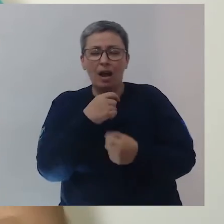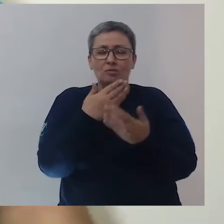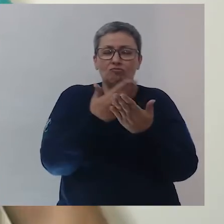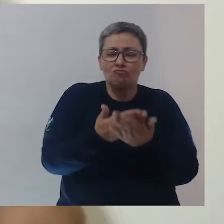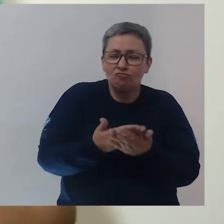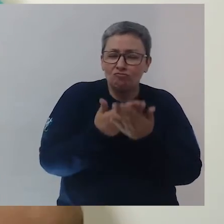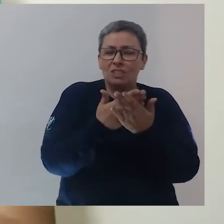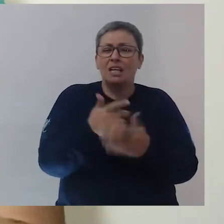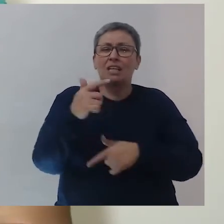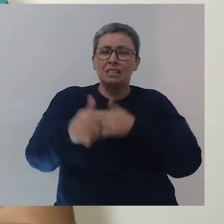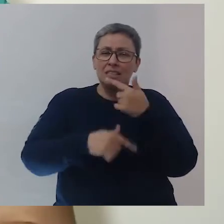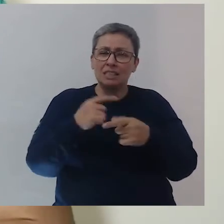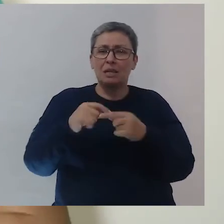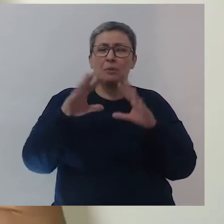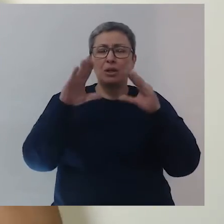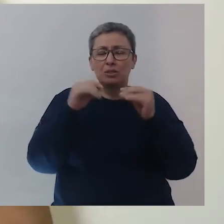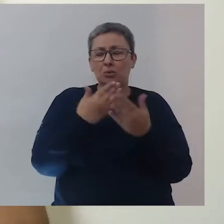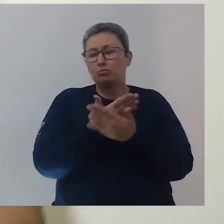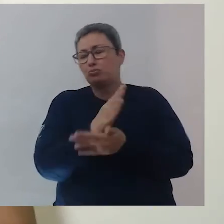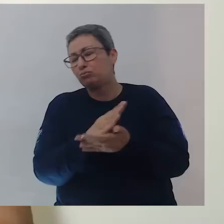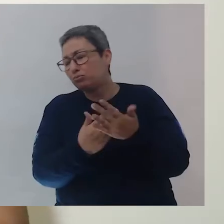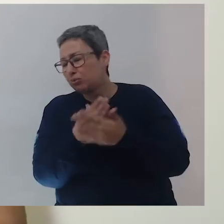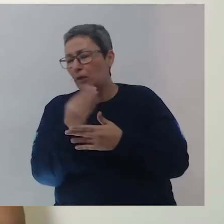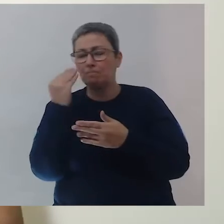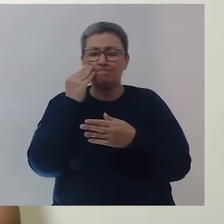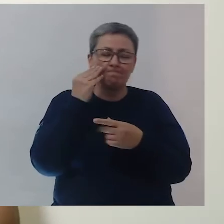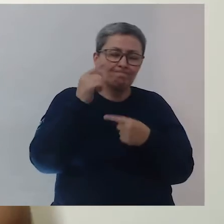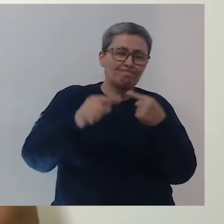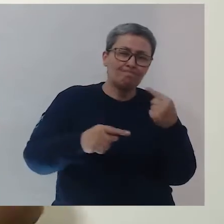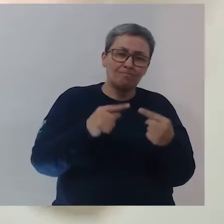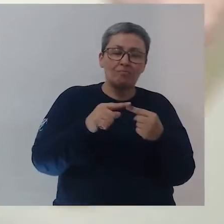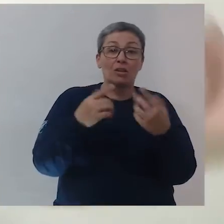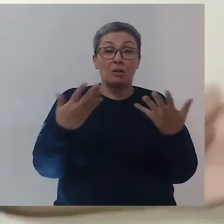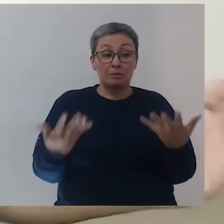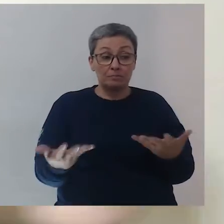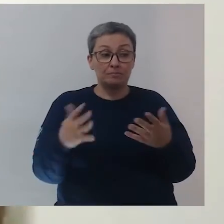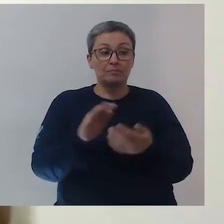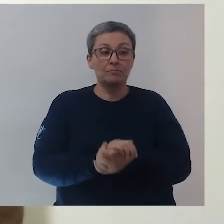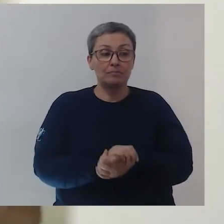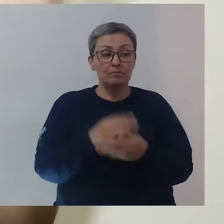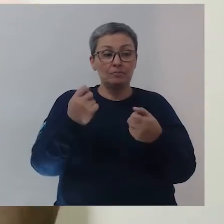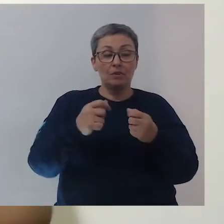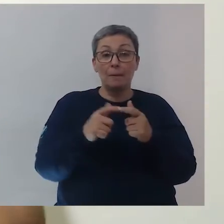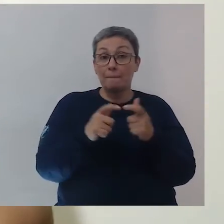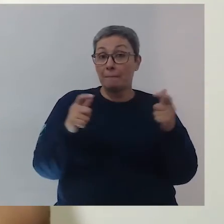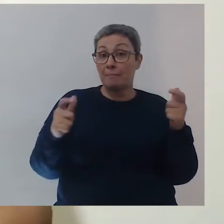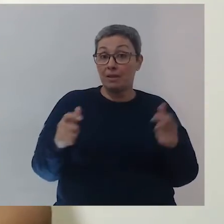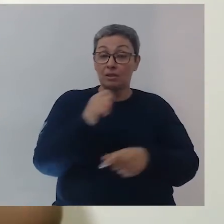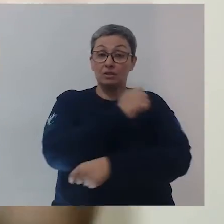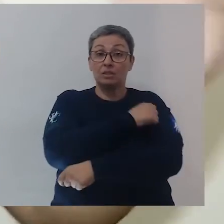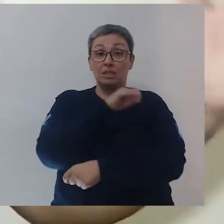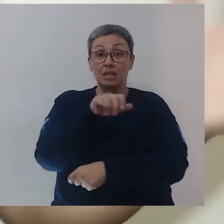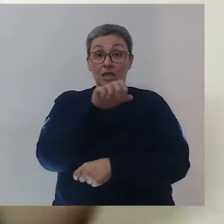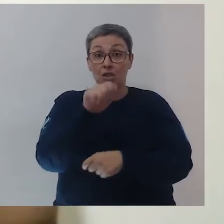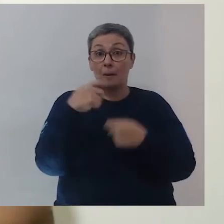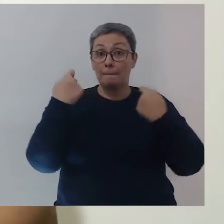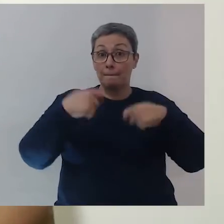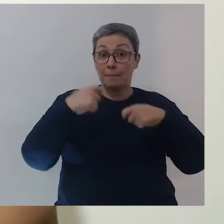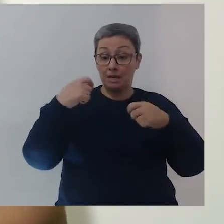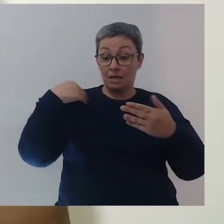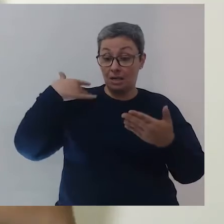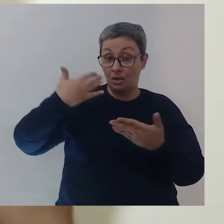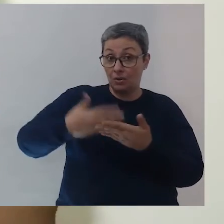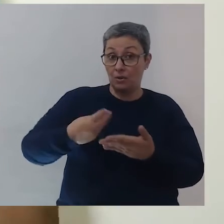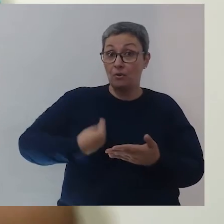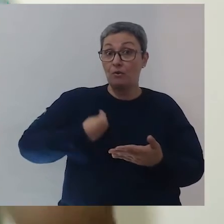trabalho. São noites mal dormidas em busca de objetivos. Bom, como a maioria dos alunos do EJA, eu precisei, ao longo da minha